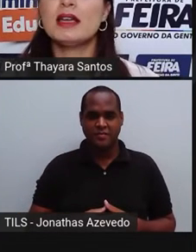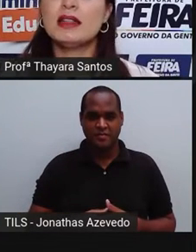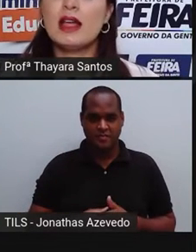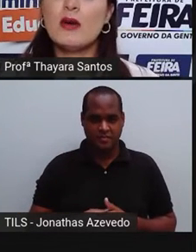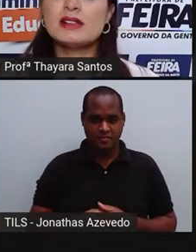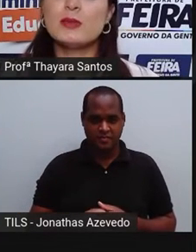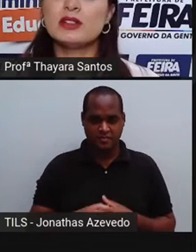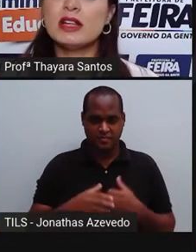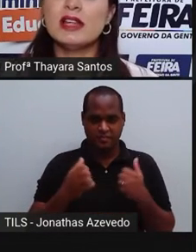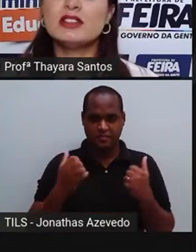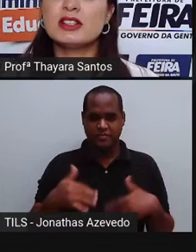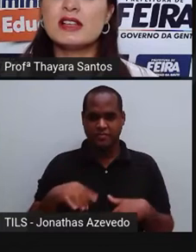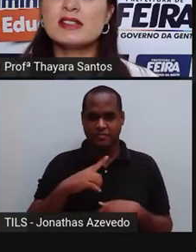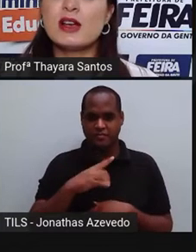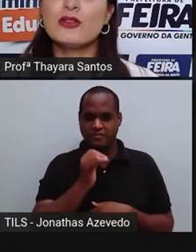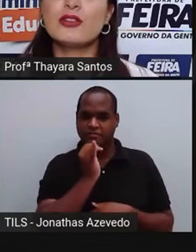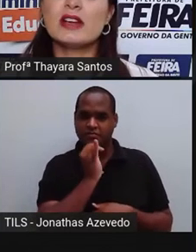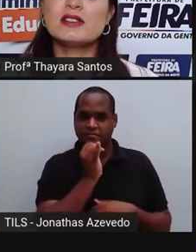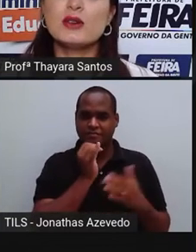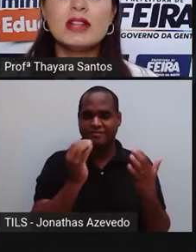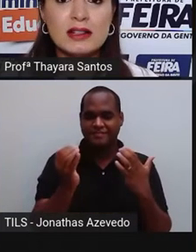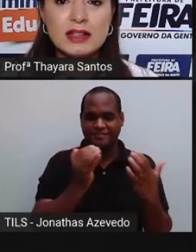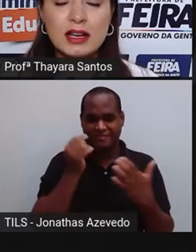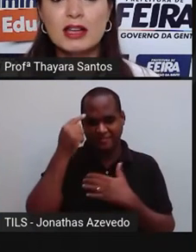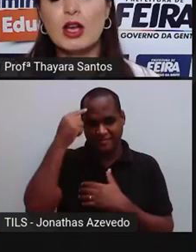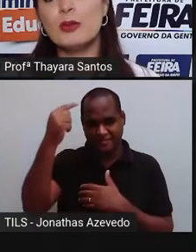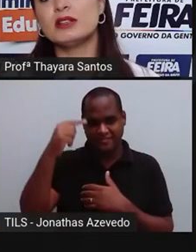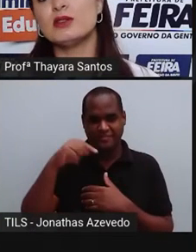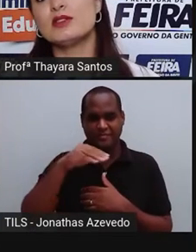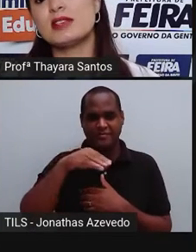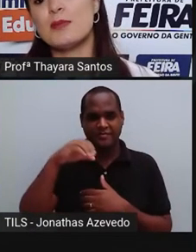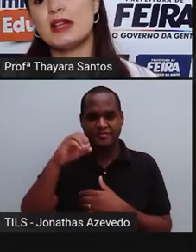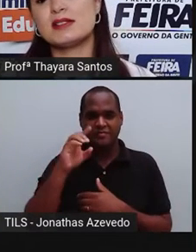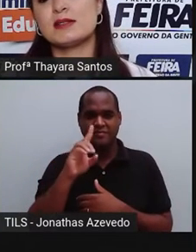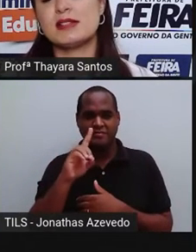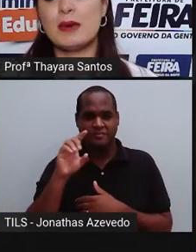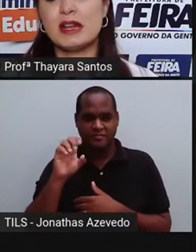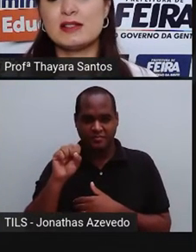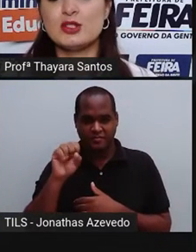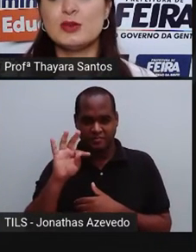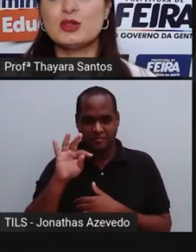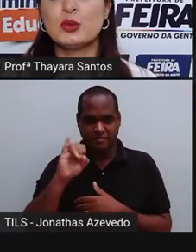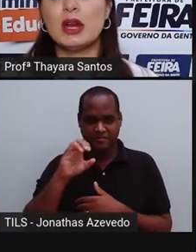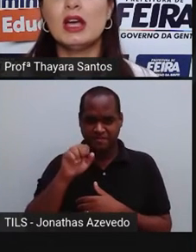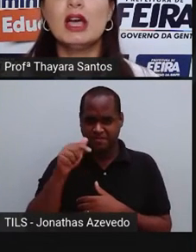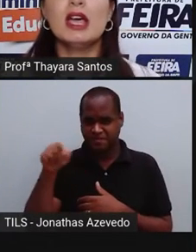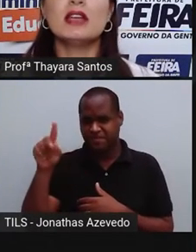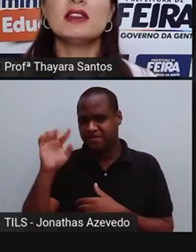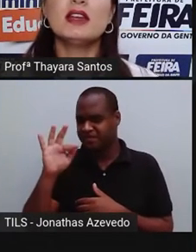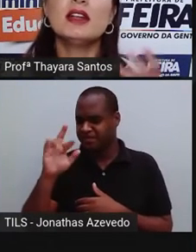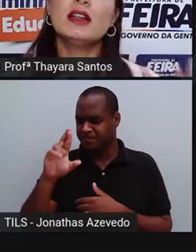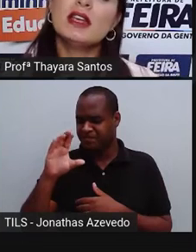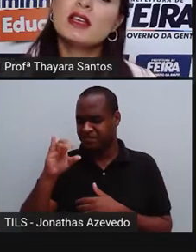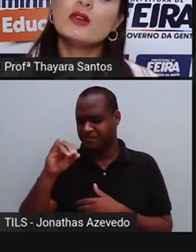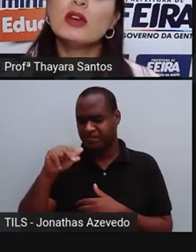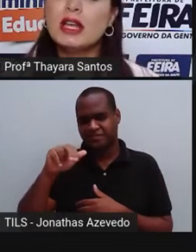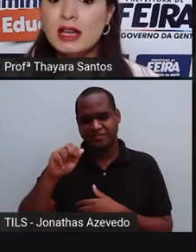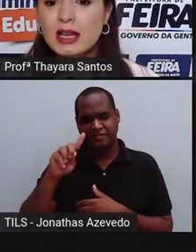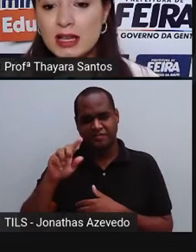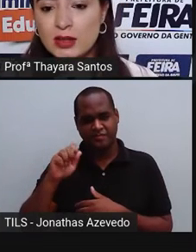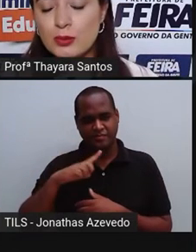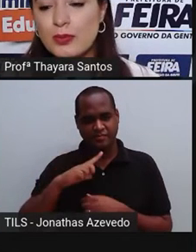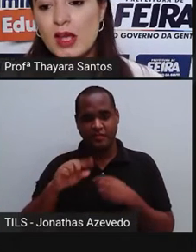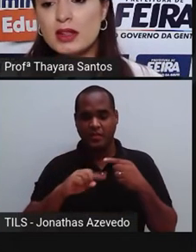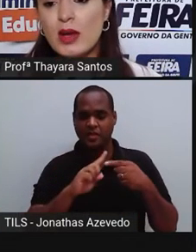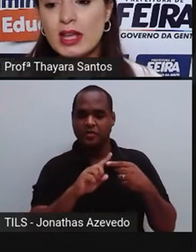Aqui está o exemplo da destilação fracionada, que é o método de separação de mistura entre líquido e